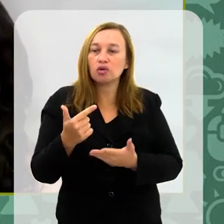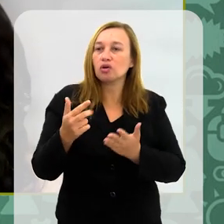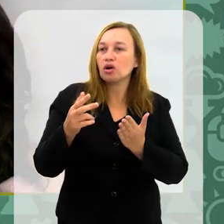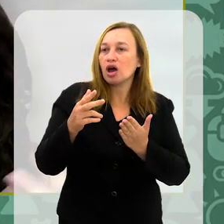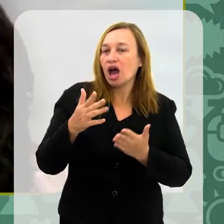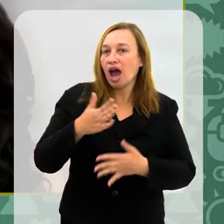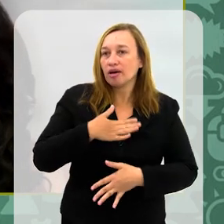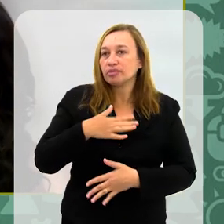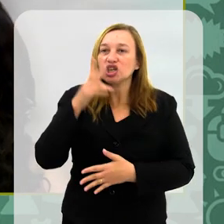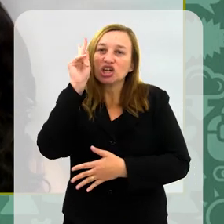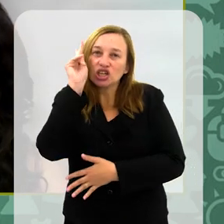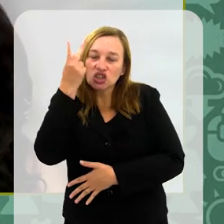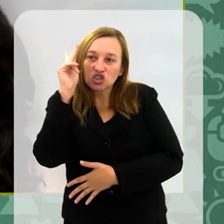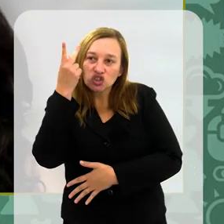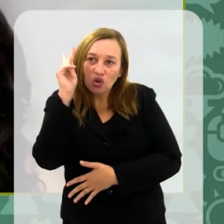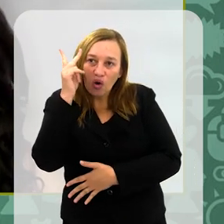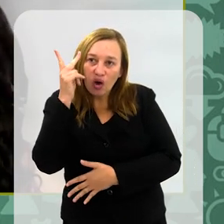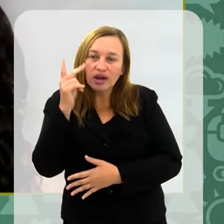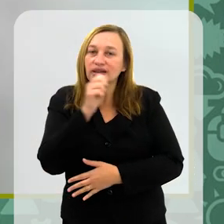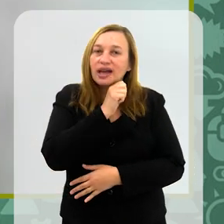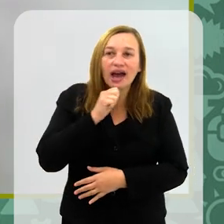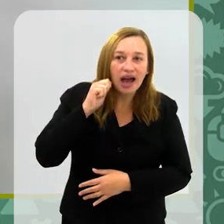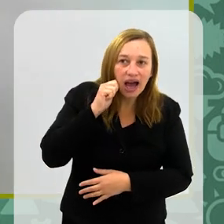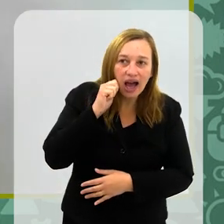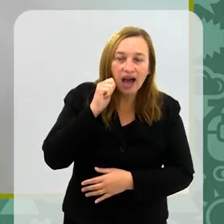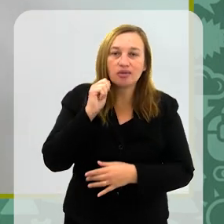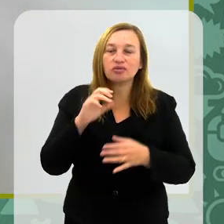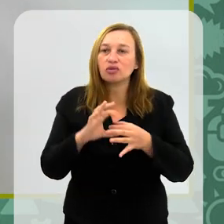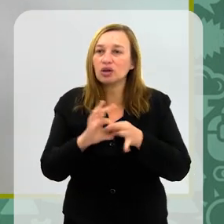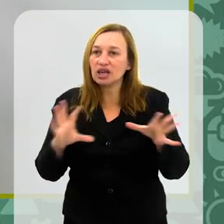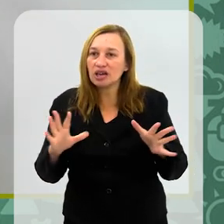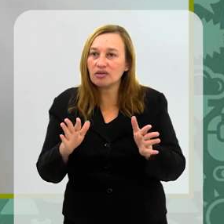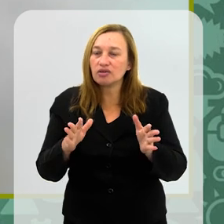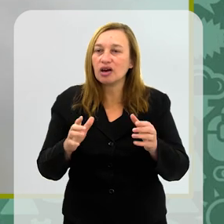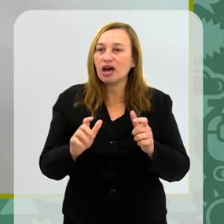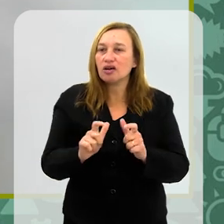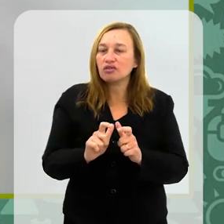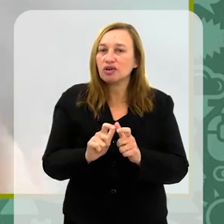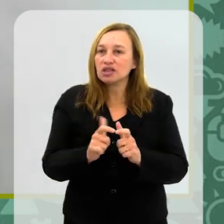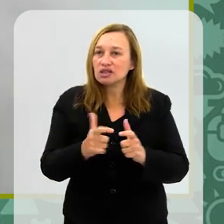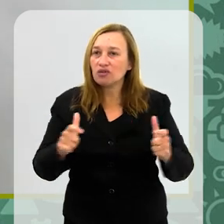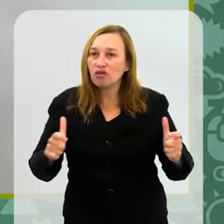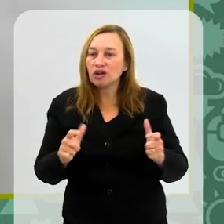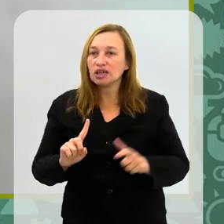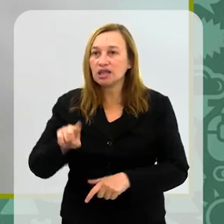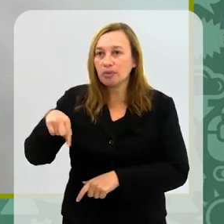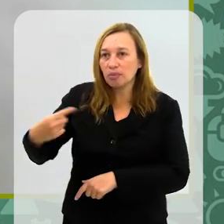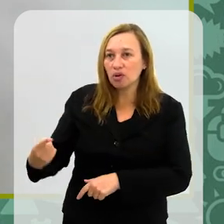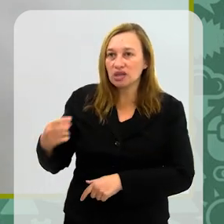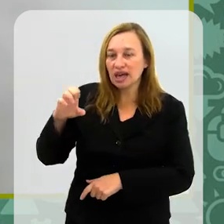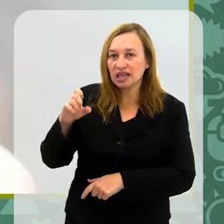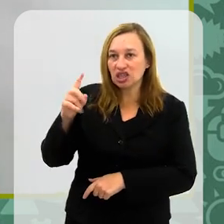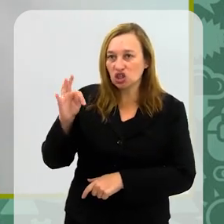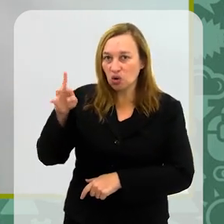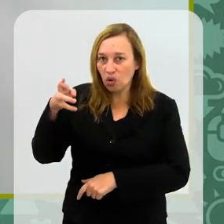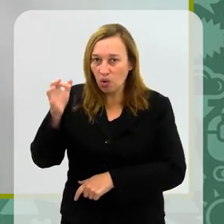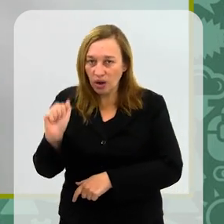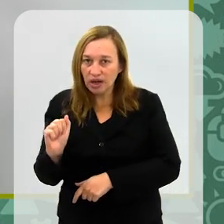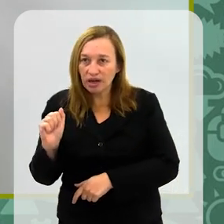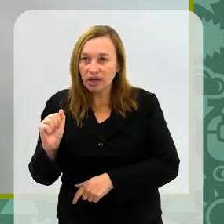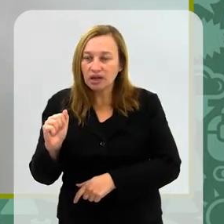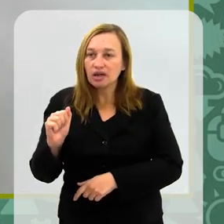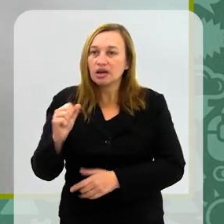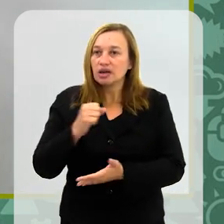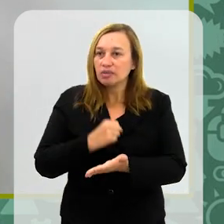independente, tive bastante retorno positivo do público. E aí, foi crescendo, até que a Qualys me convidou para publicar com eles no ano passado, de forma tradicional.